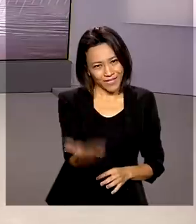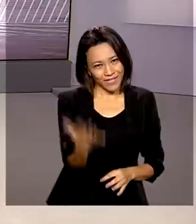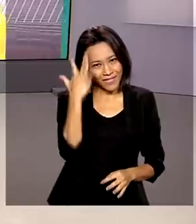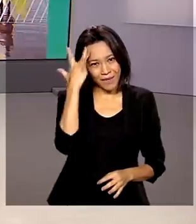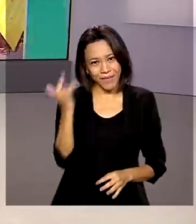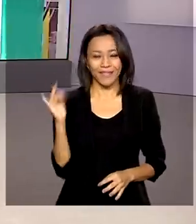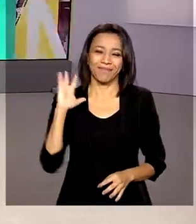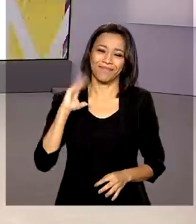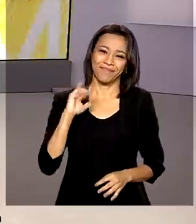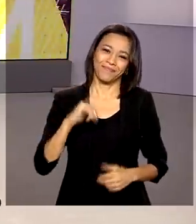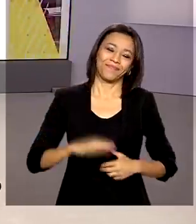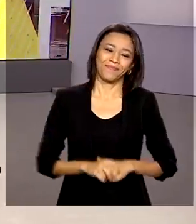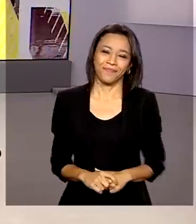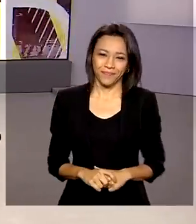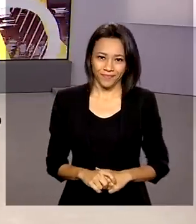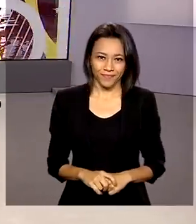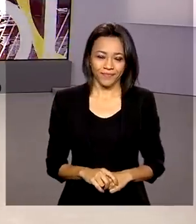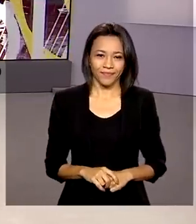Até amanhã. Tchau, tchau.